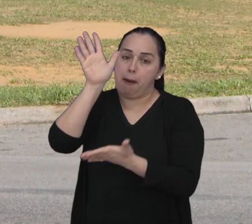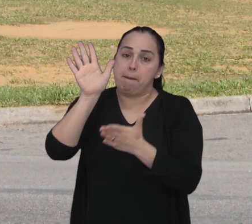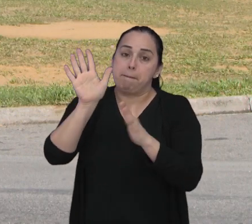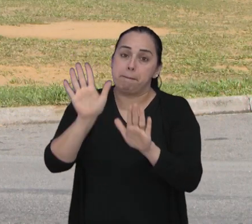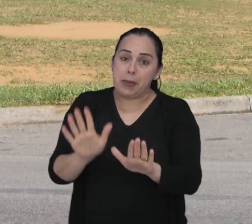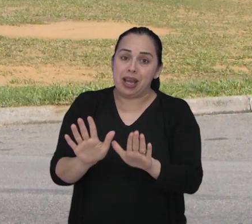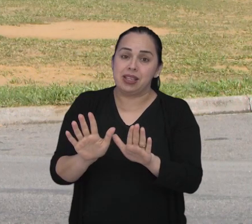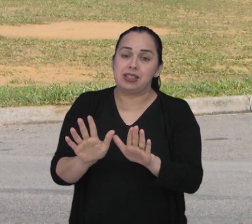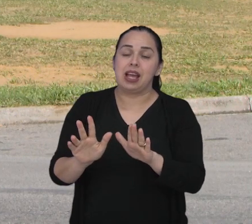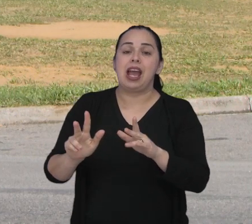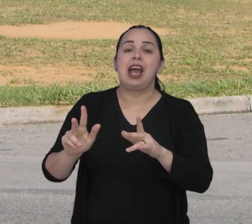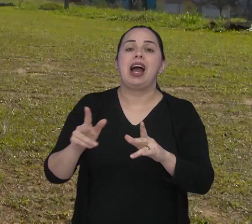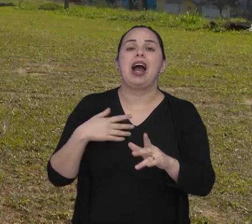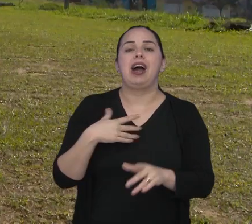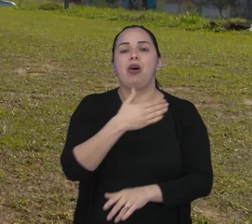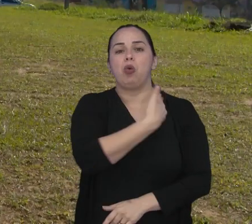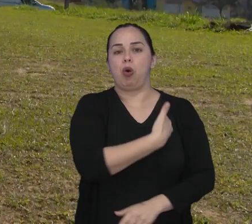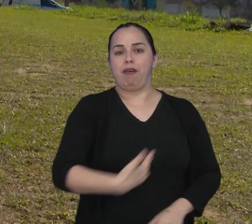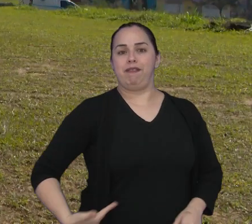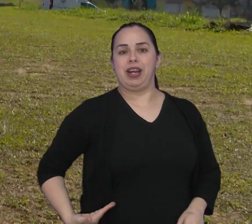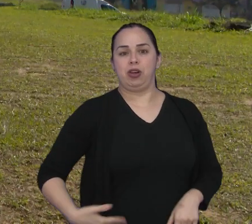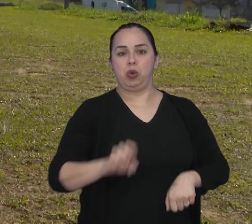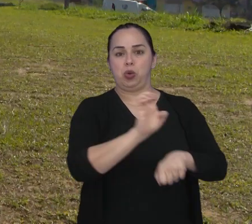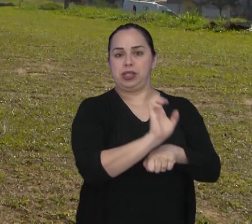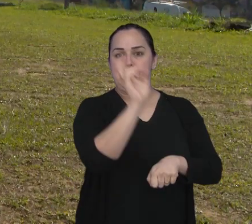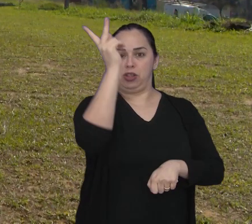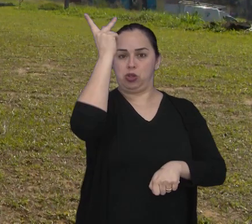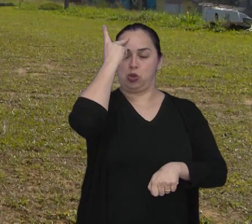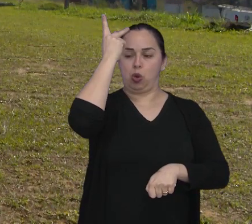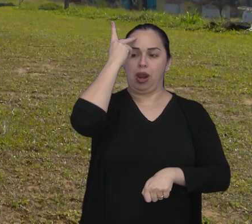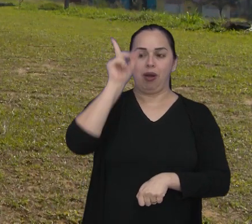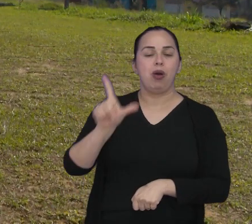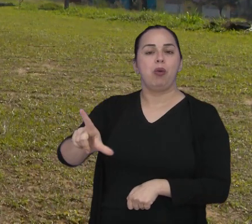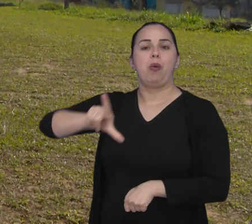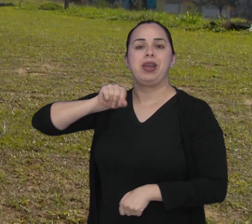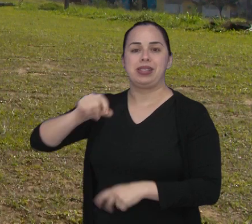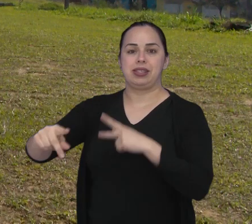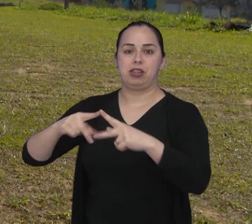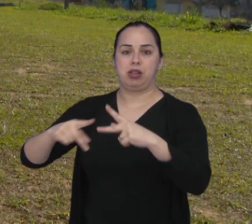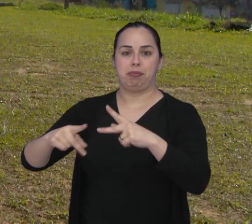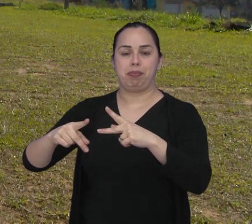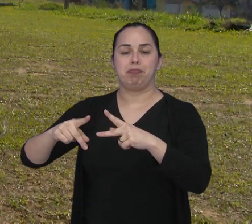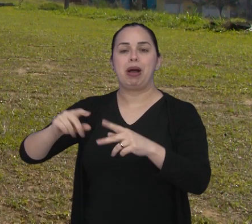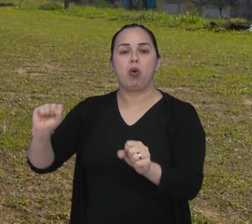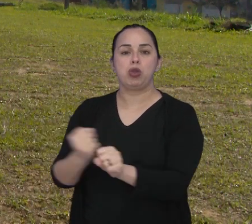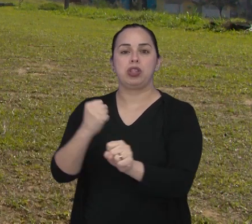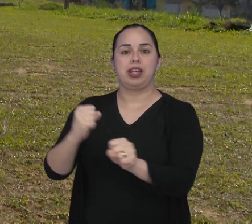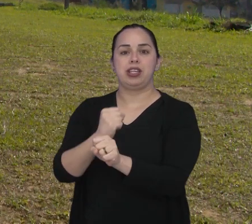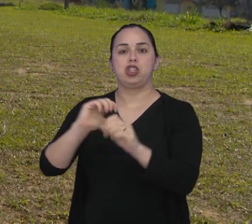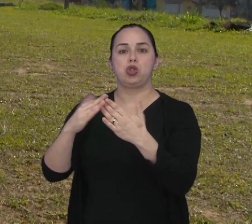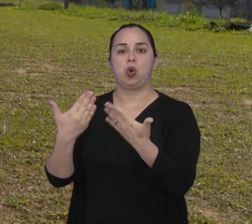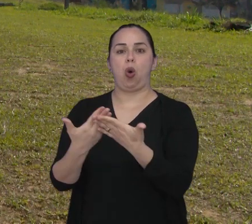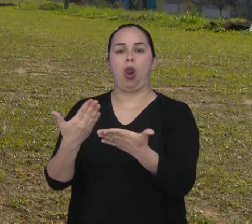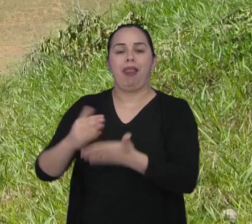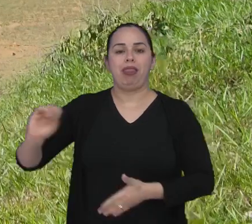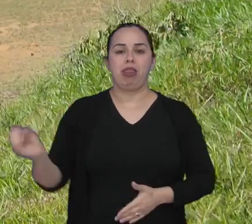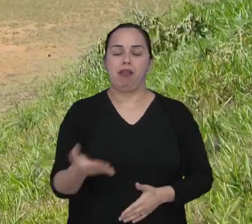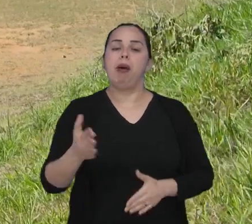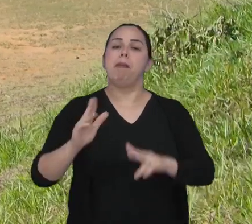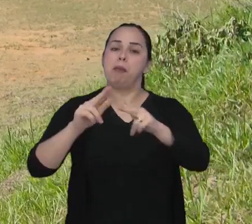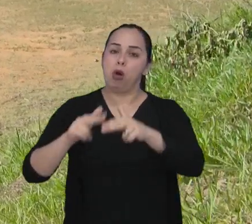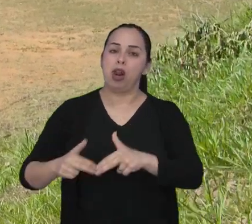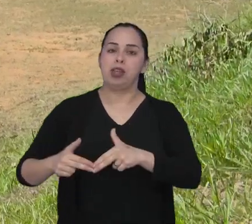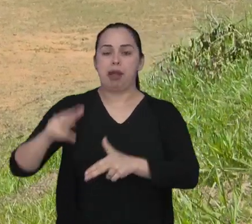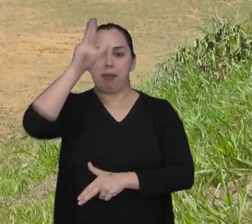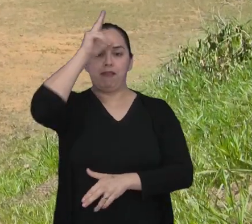a construção de uma escola municipal. Mas como São José foi uma das 29 cidades do Estado escolhidas para receber novas